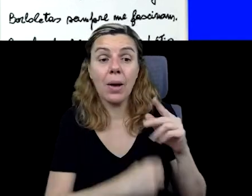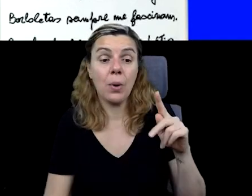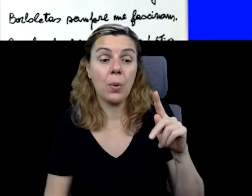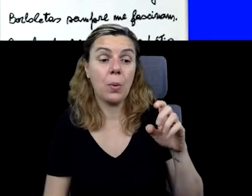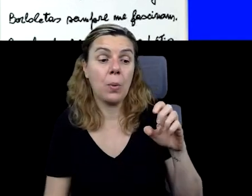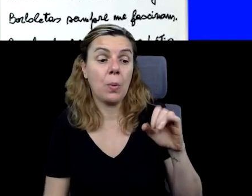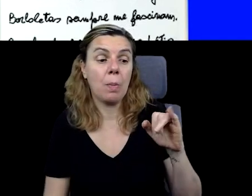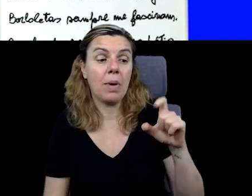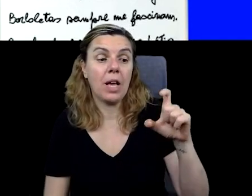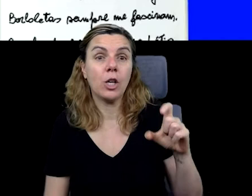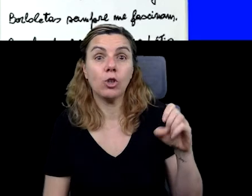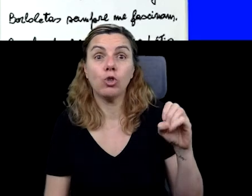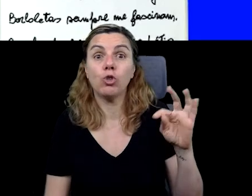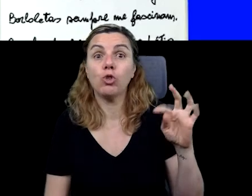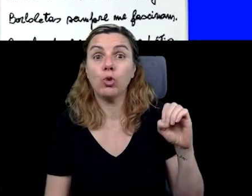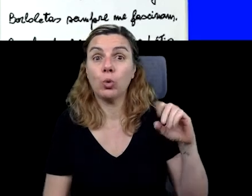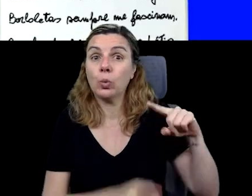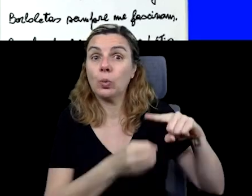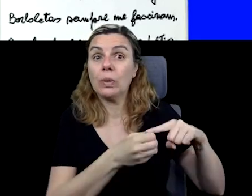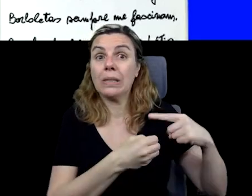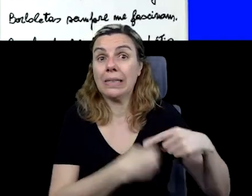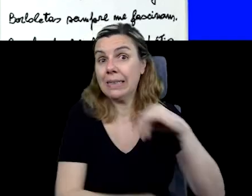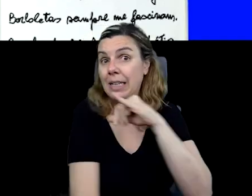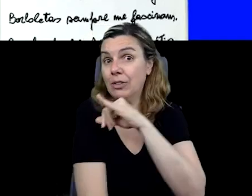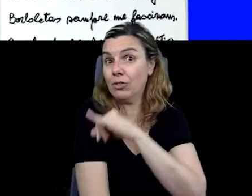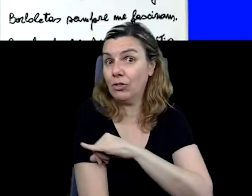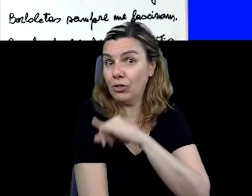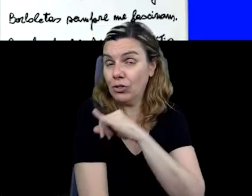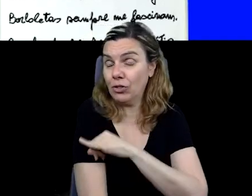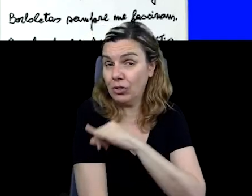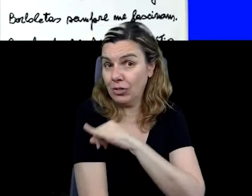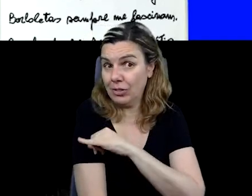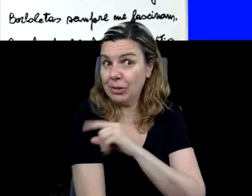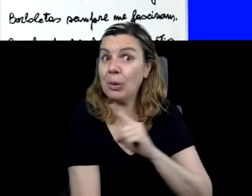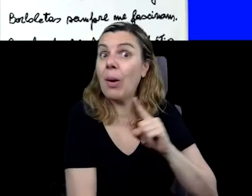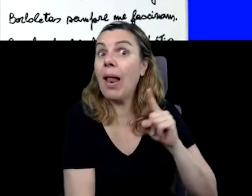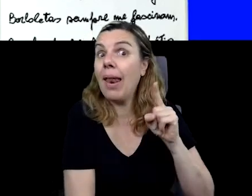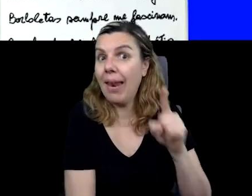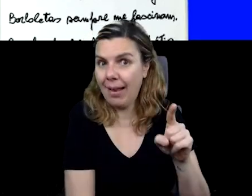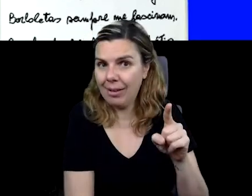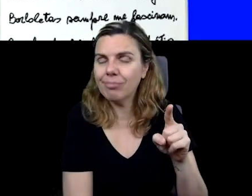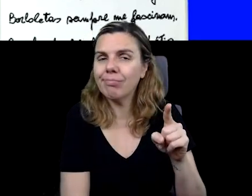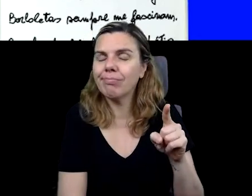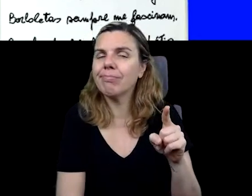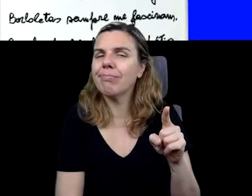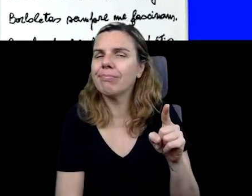que fica no Rio de Janeiro, sim, no Rio de Janeiro.